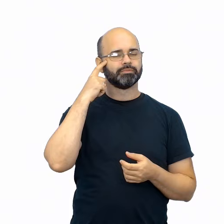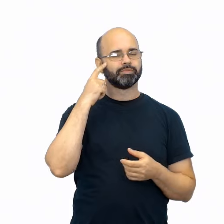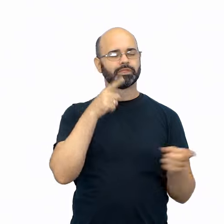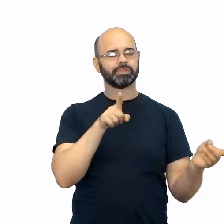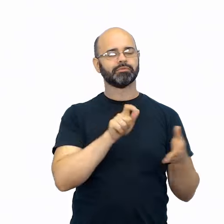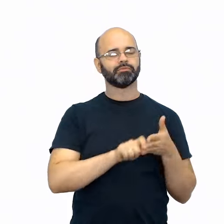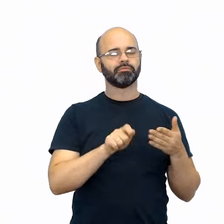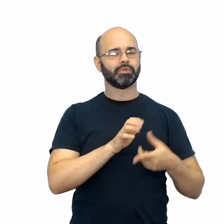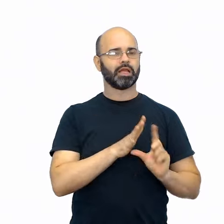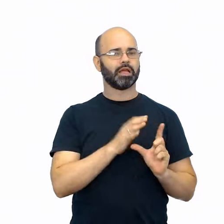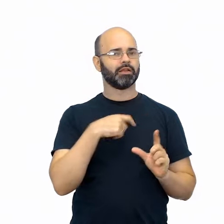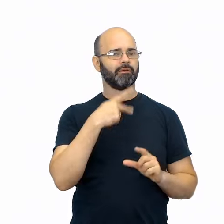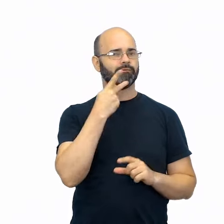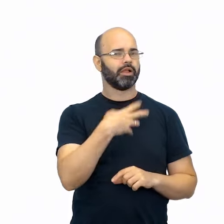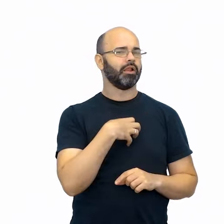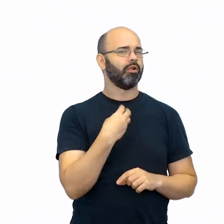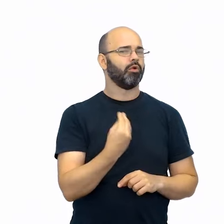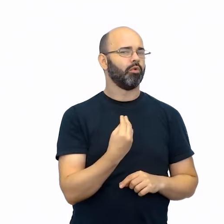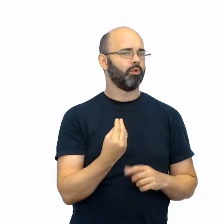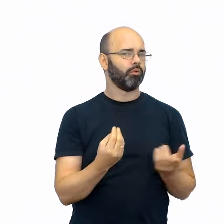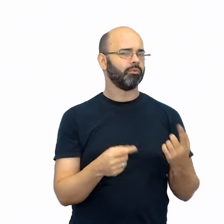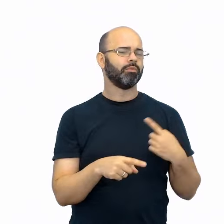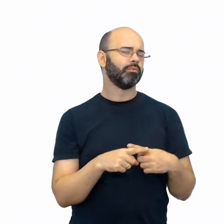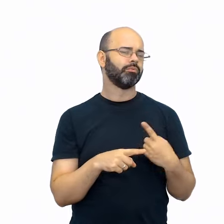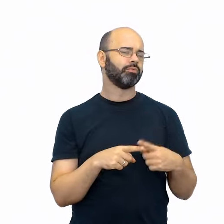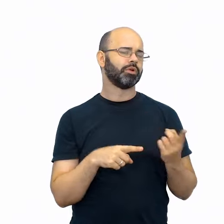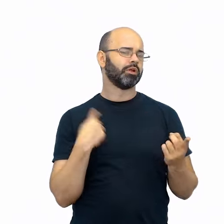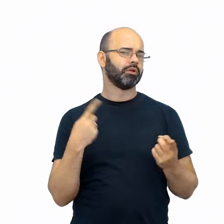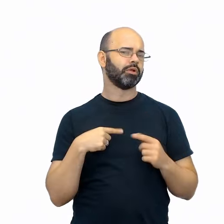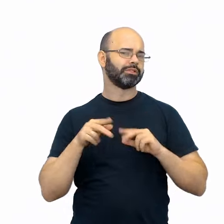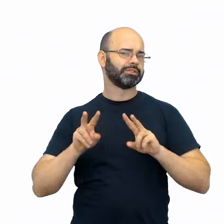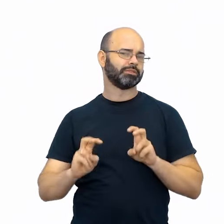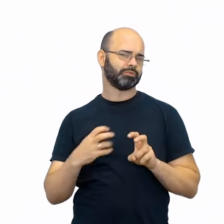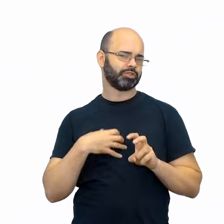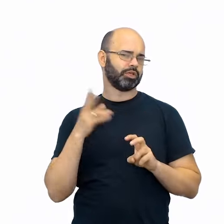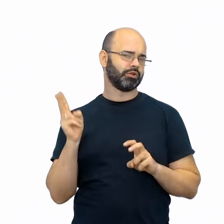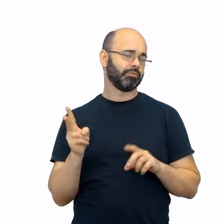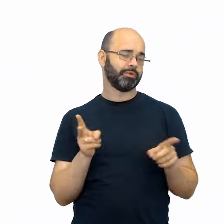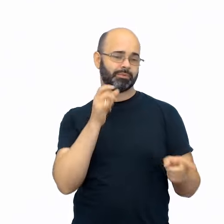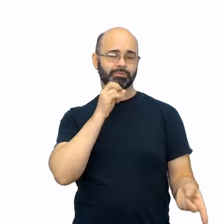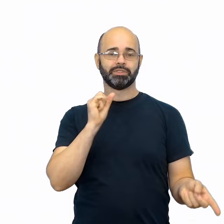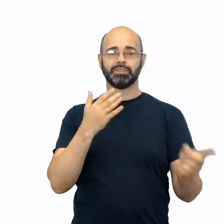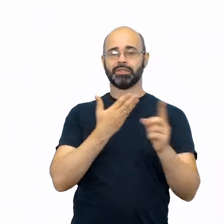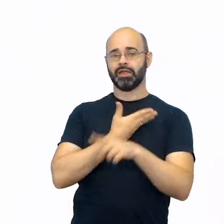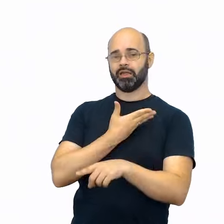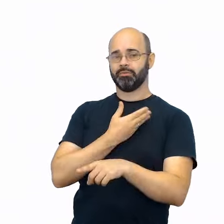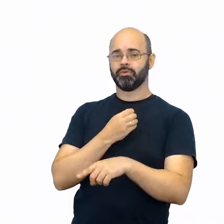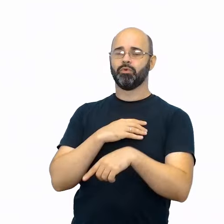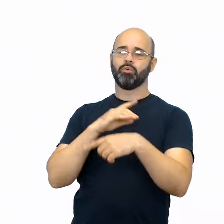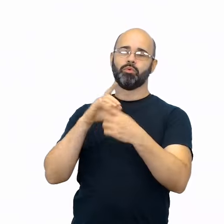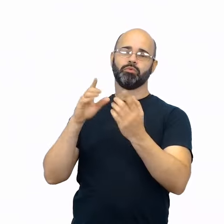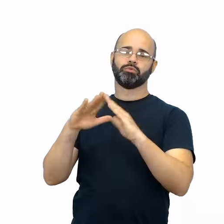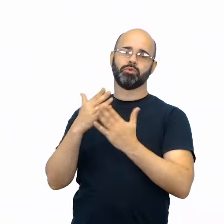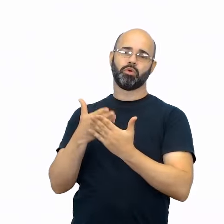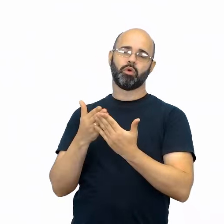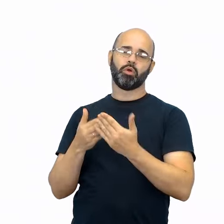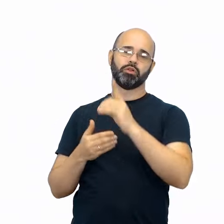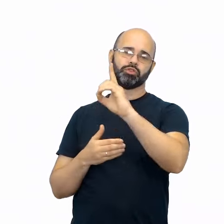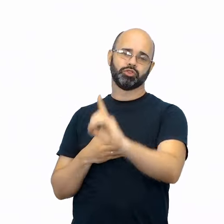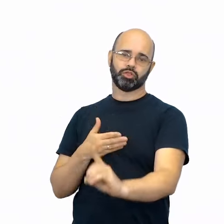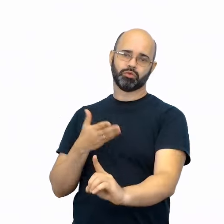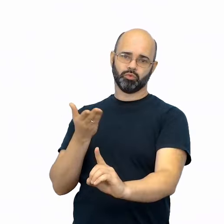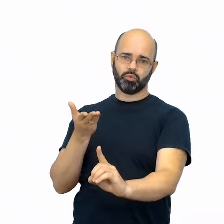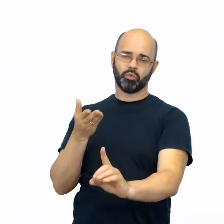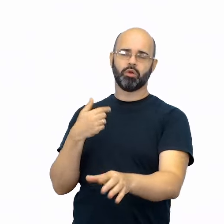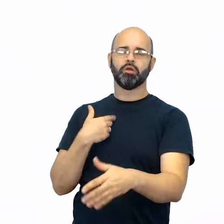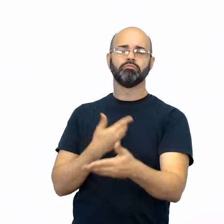Por que nós não tratamos dos mesmos assuntos com um amigo e com um diretor da escola, nem